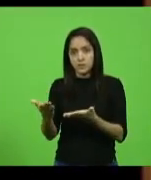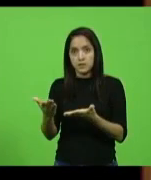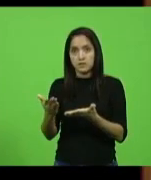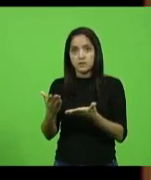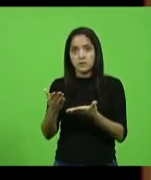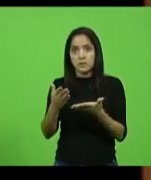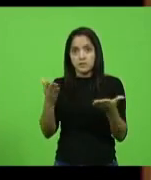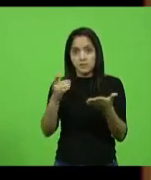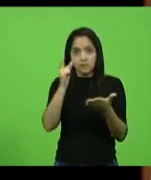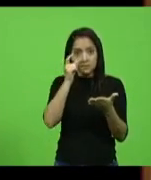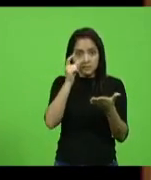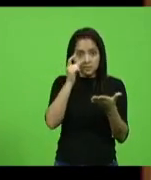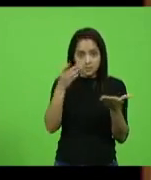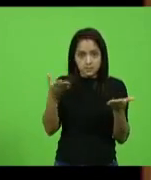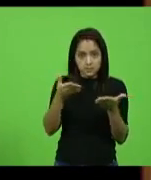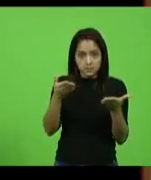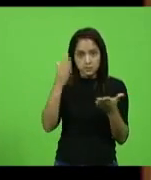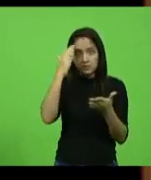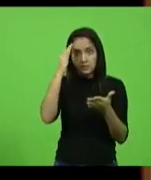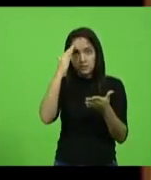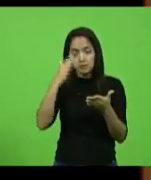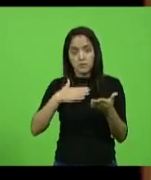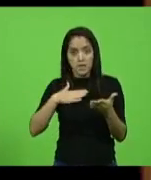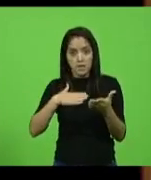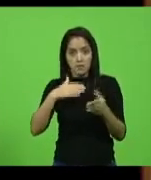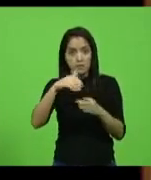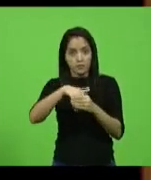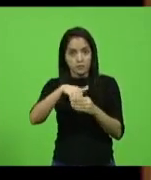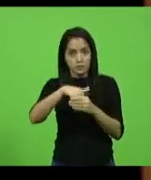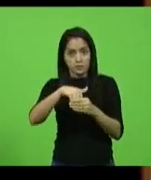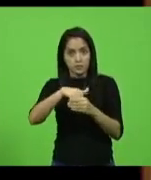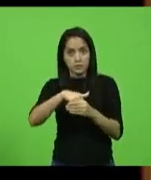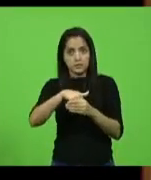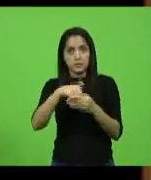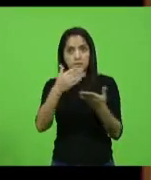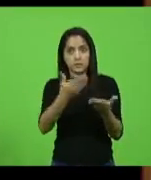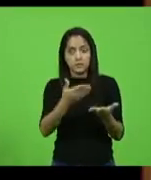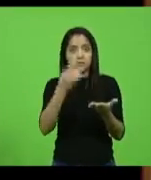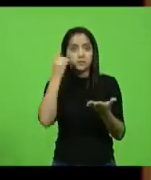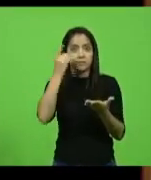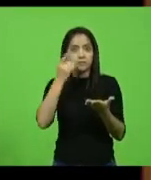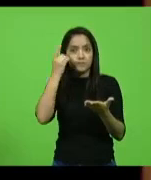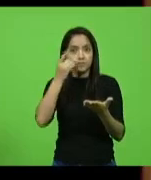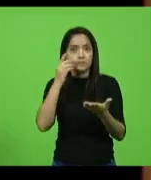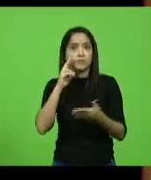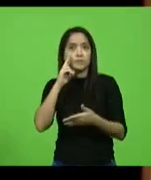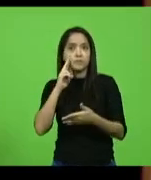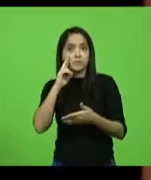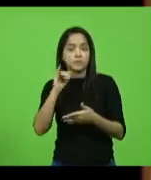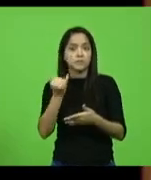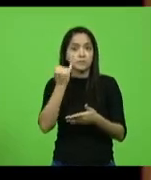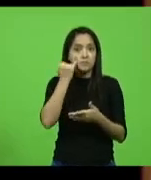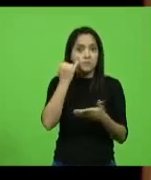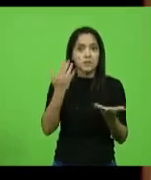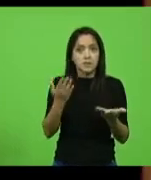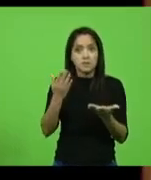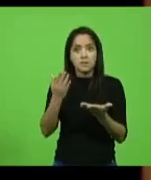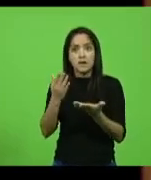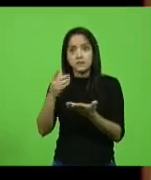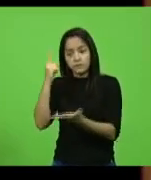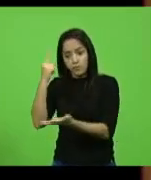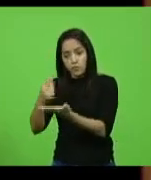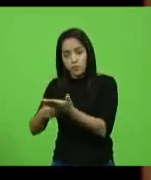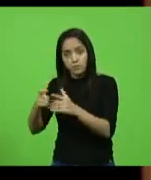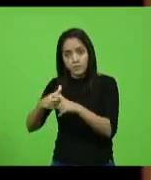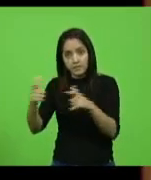está assistindo, entender. Então eu votaria no Ivan e no Jessé, mas vou cumprir aquilo que a maioria